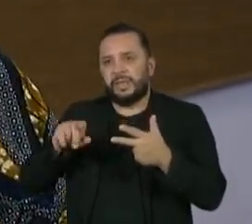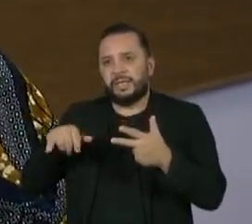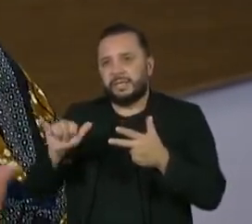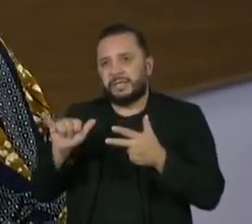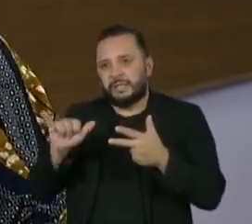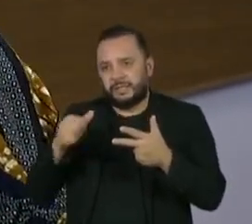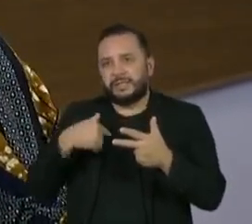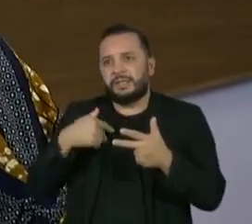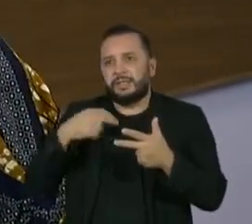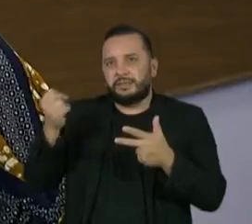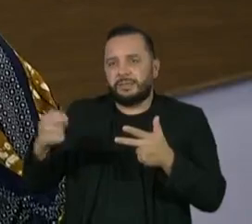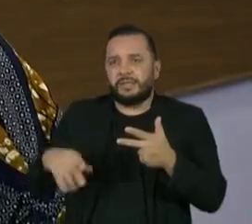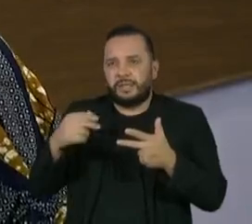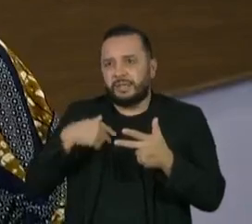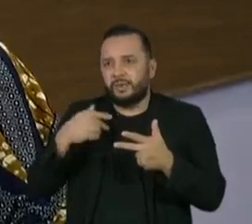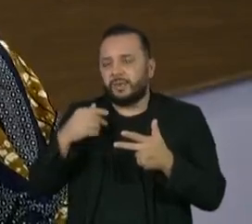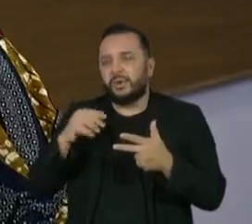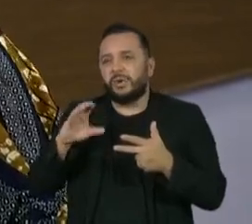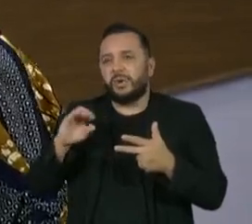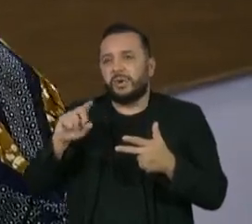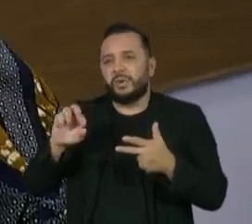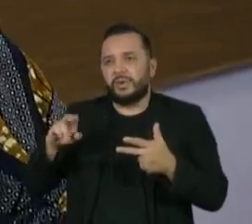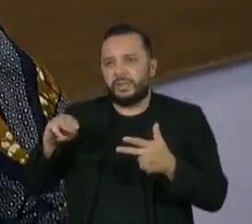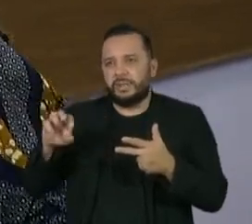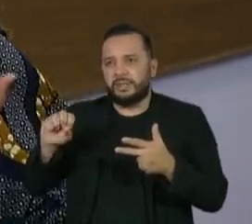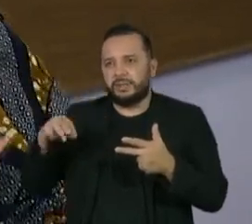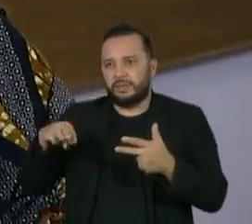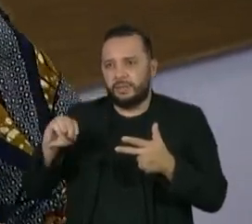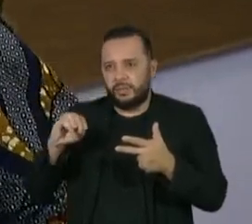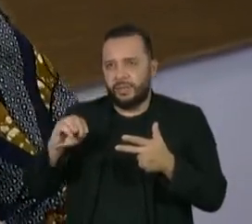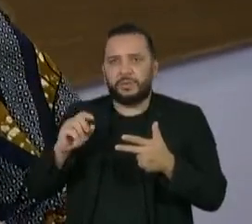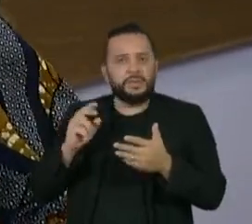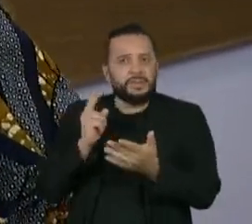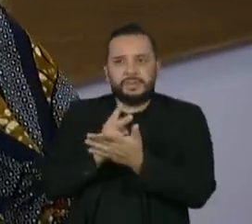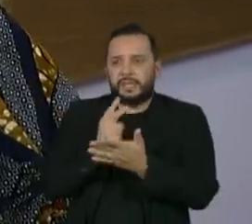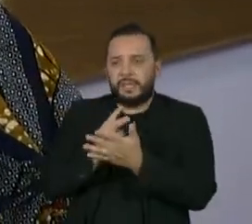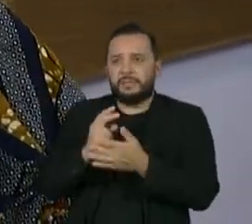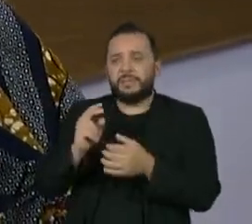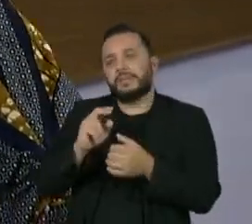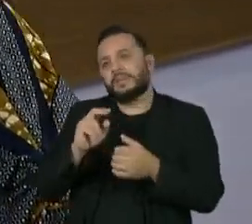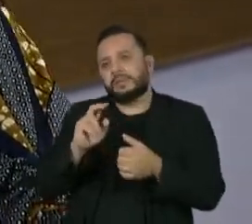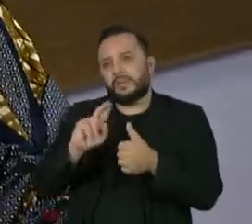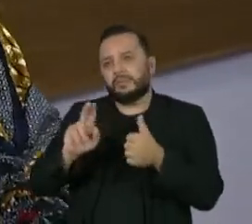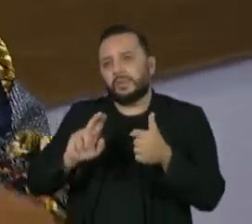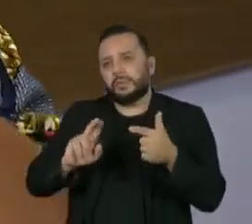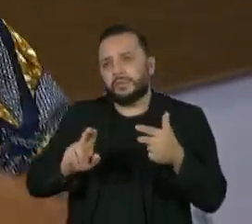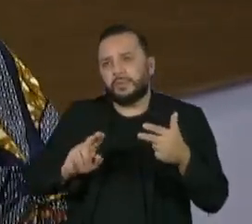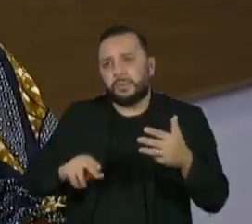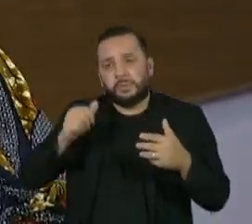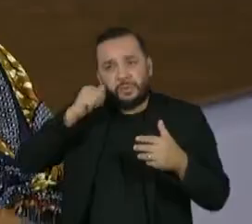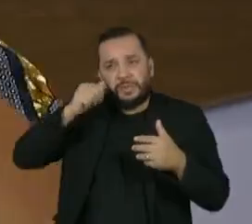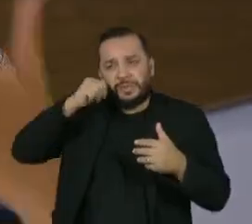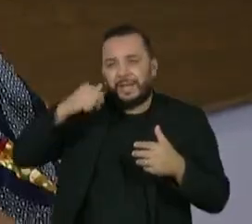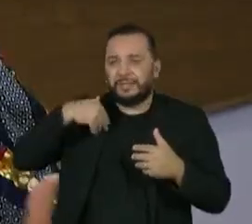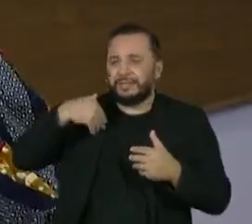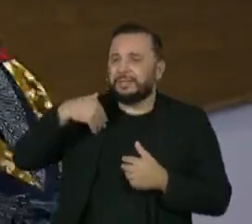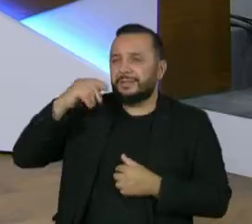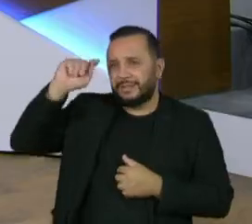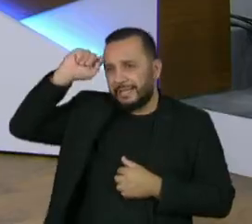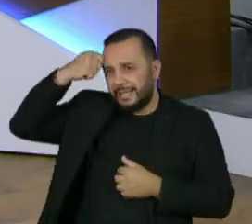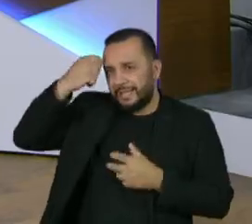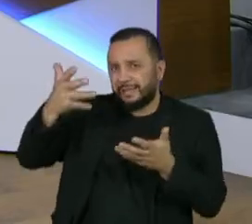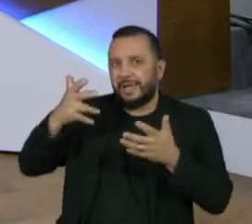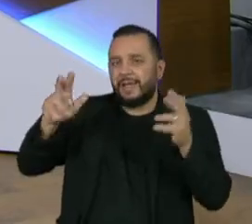ali, pioneira, trazendo colorismo. E eu sinto que tem sempre uma urgência para nós mulheres negras de tratarmos coisas que nos atravessam, que nos